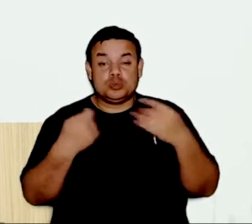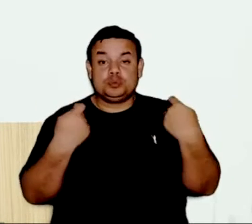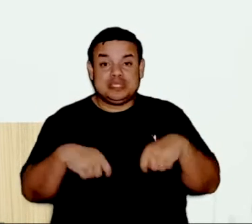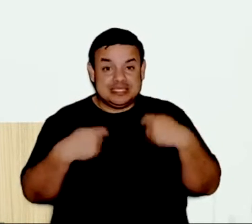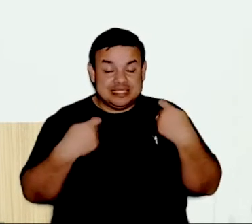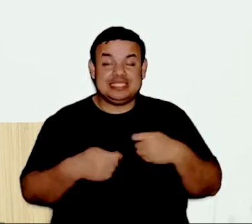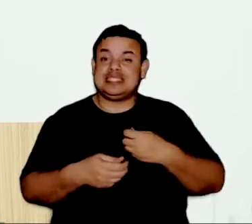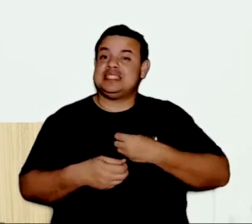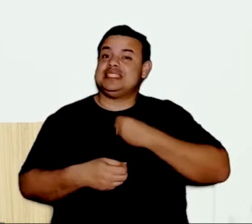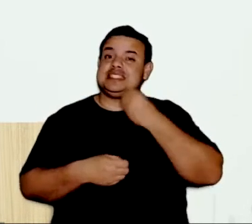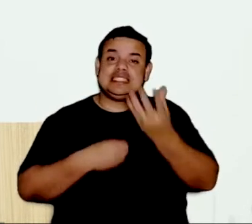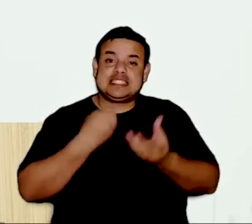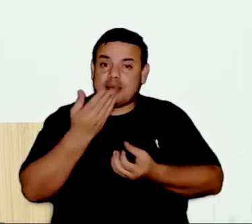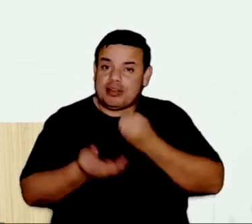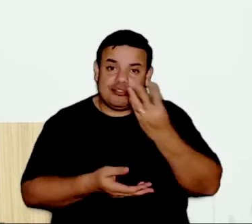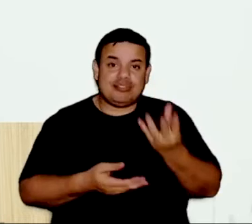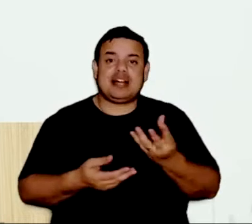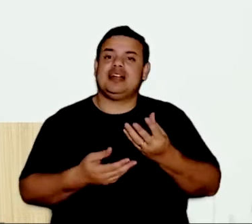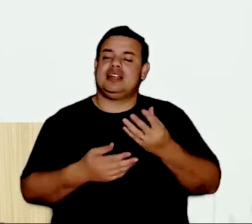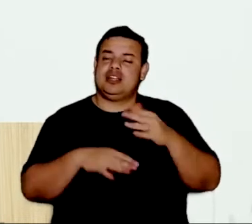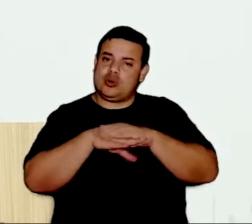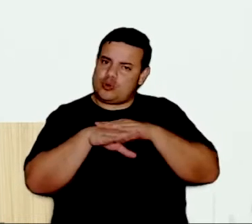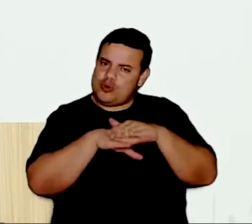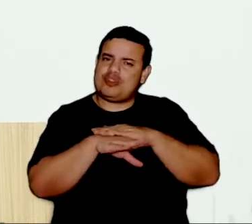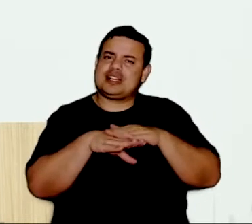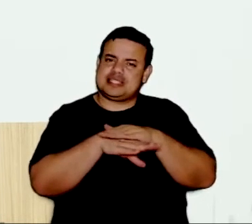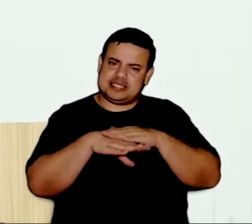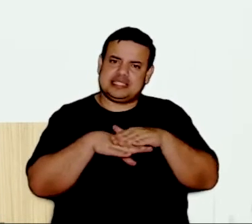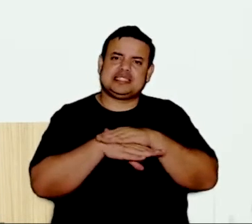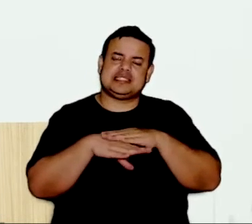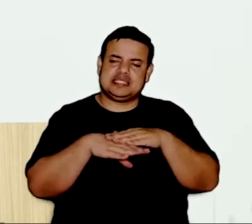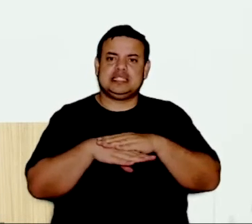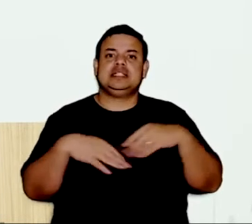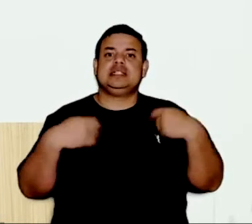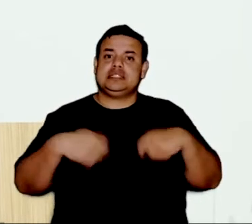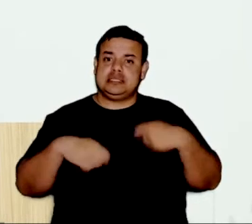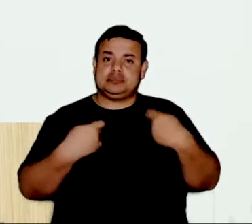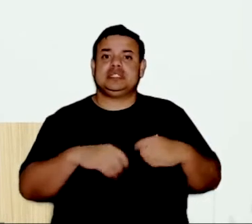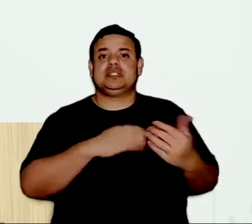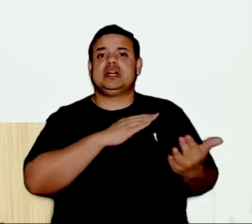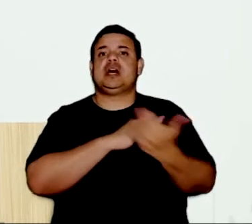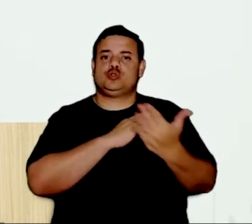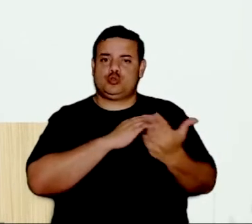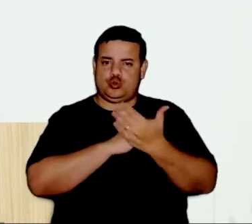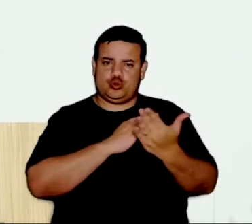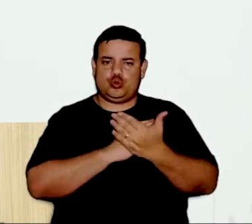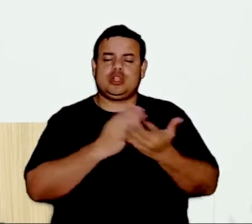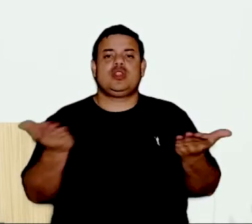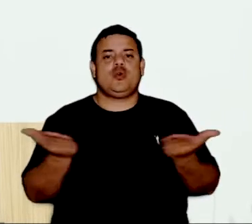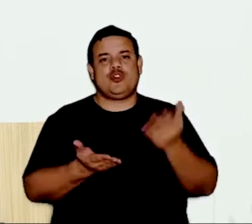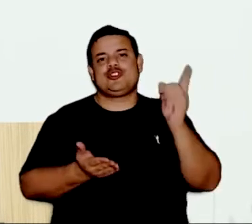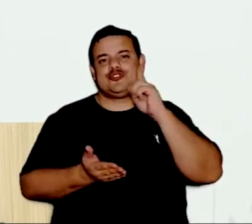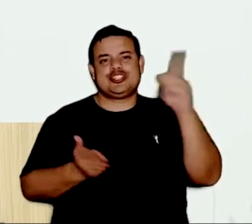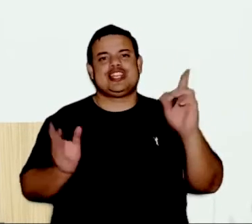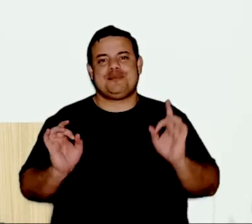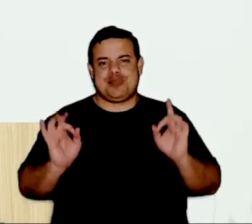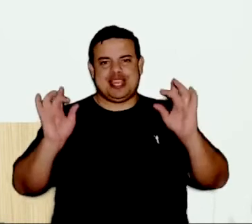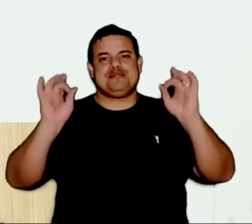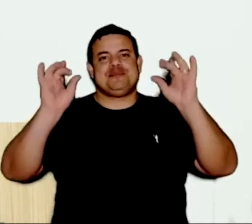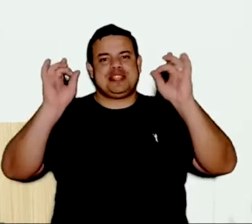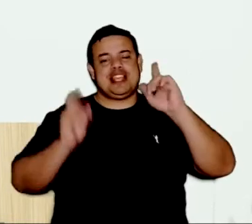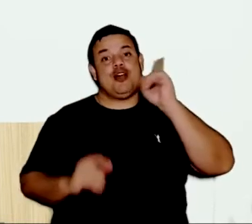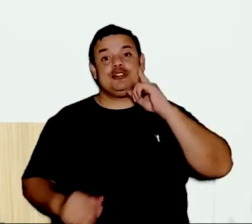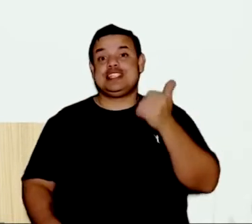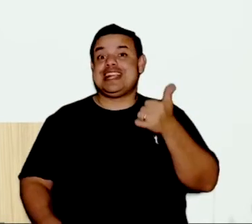desabafar, conversar, e precisando dessa ajuda. Então, hoje é um dia bem especial. E também, no dia 10 de outubro,